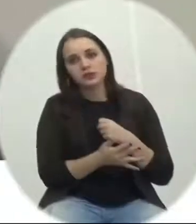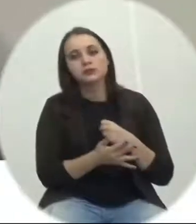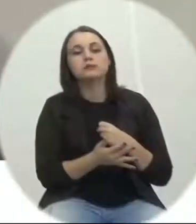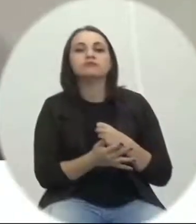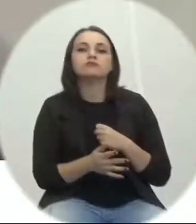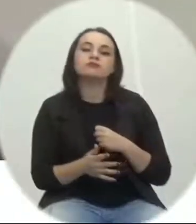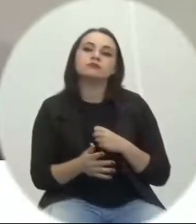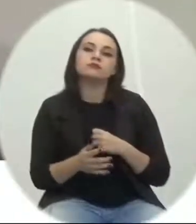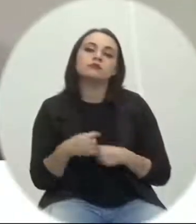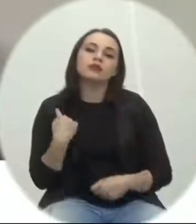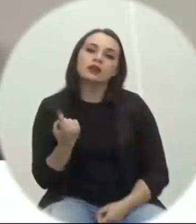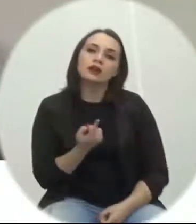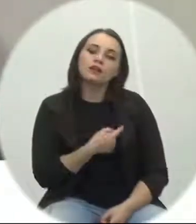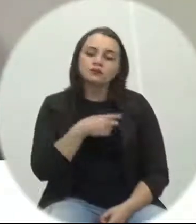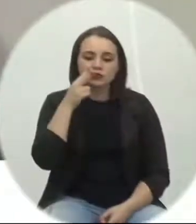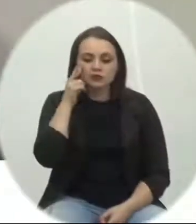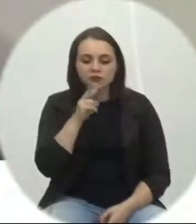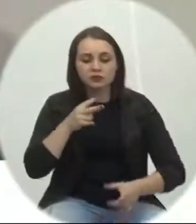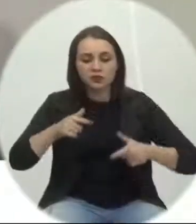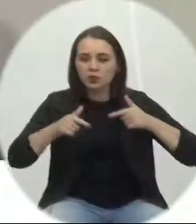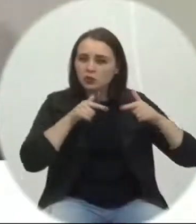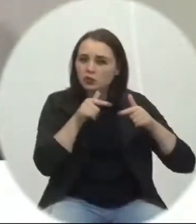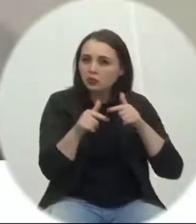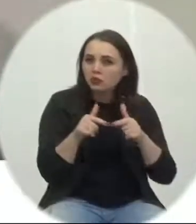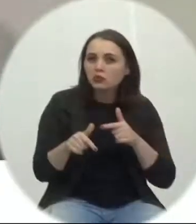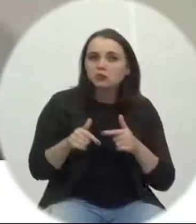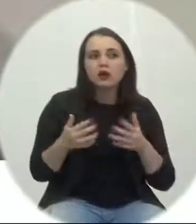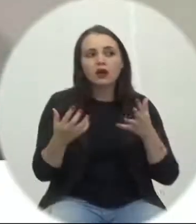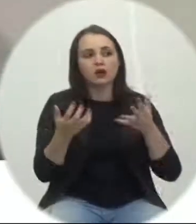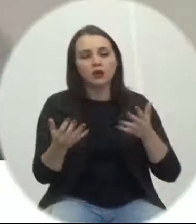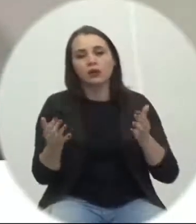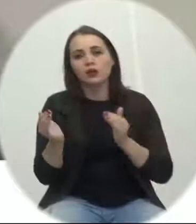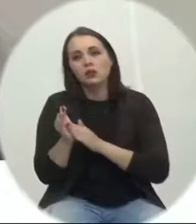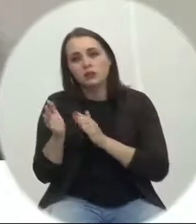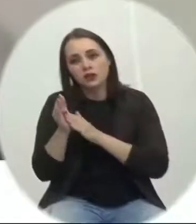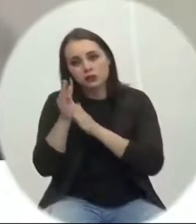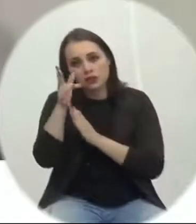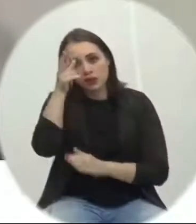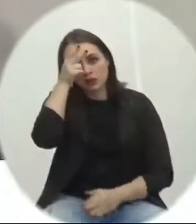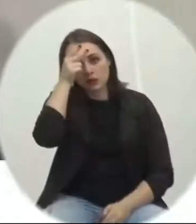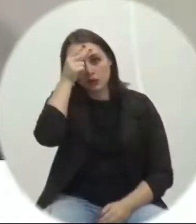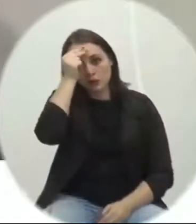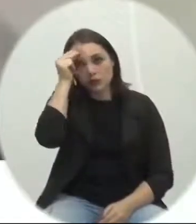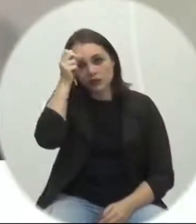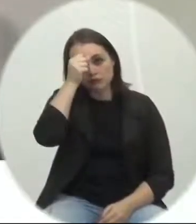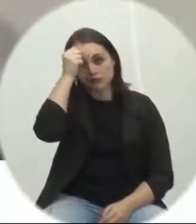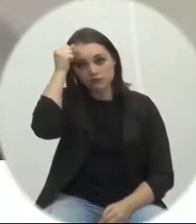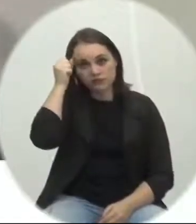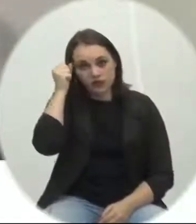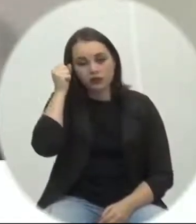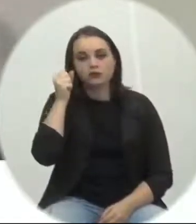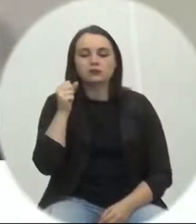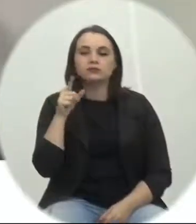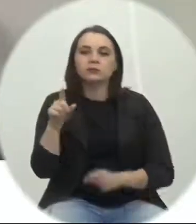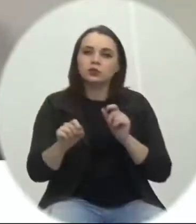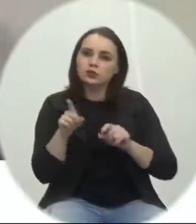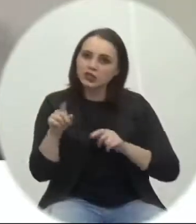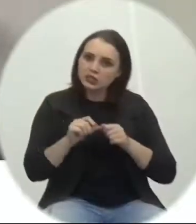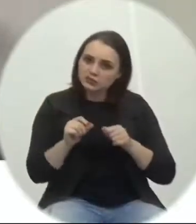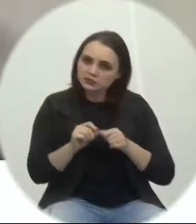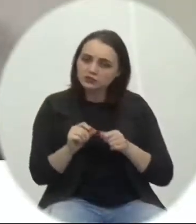A gente vem observando todo esse trabalho, quero até parabenizar o prefeito Clécio Salvaro, pela atitude dele perante os demais,